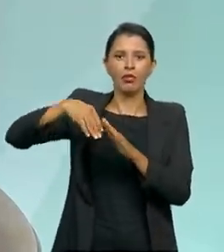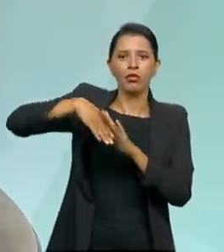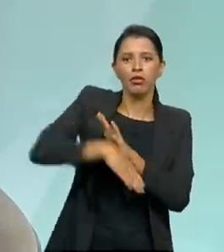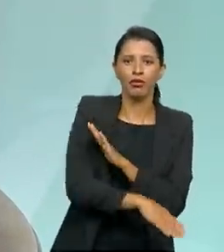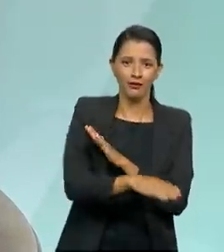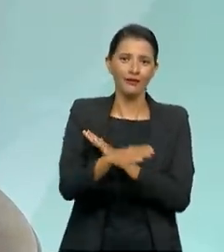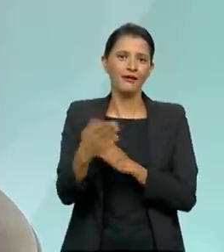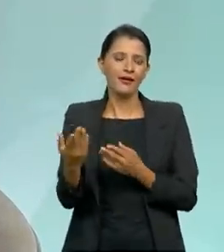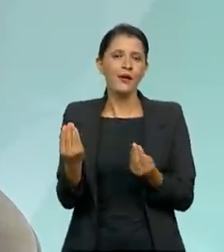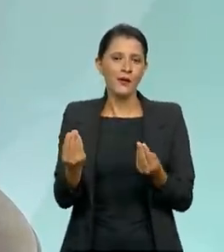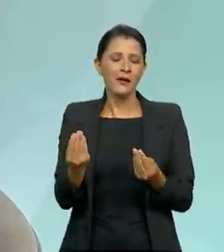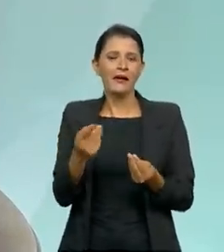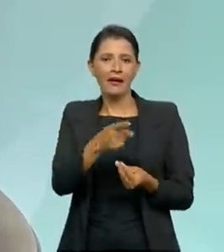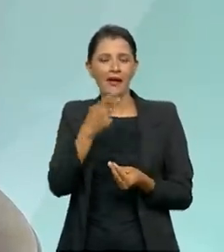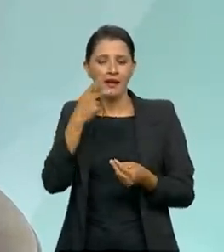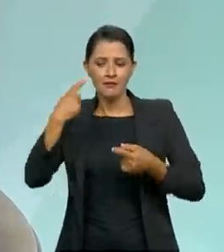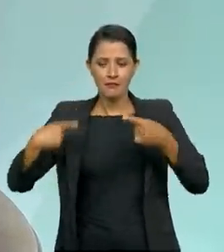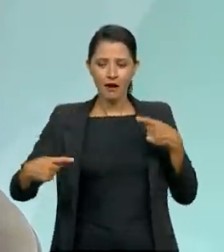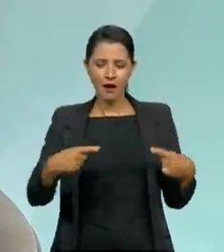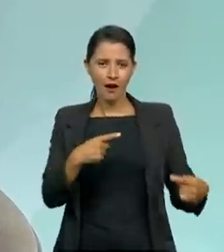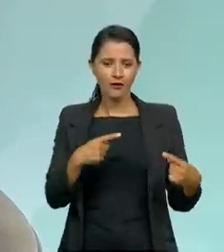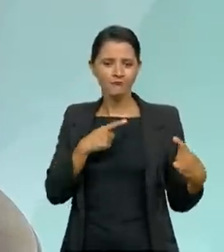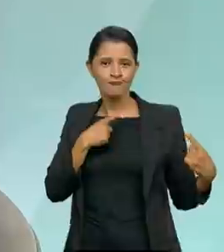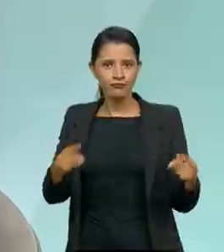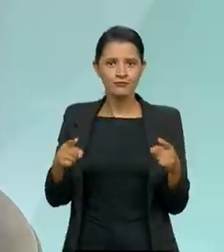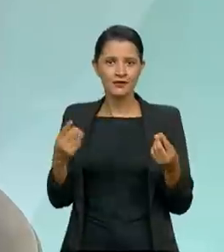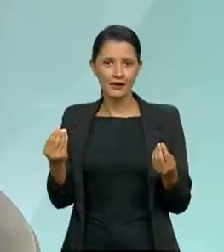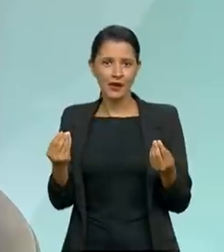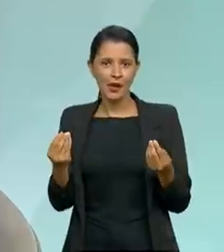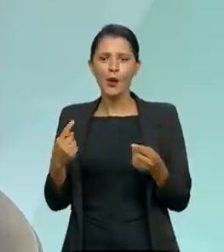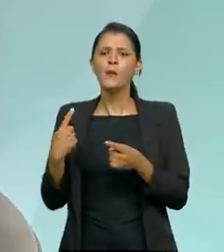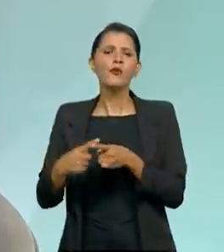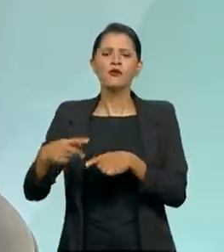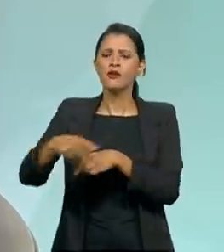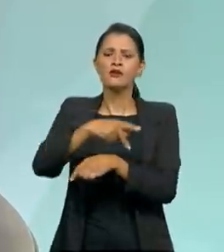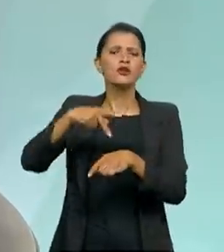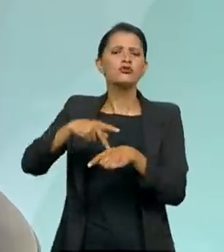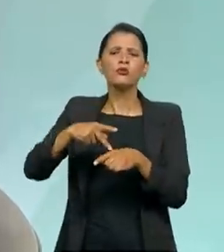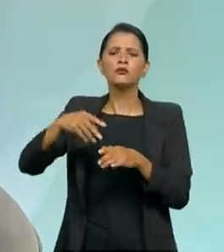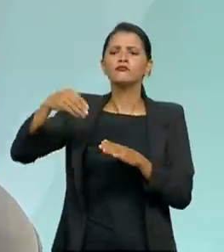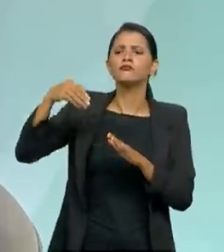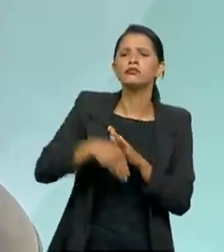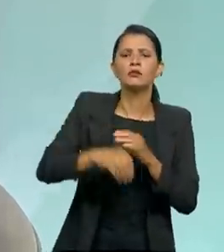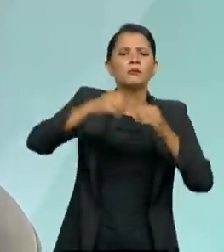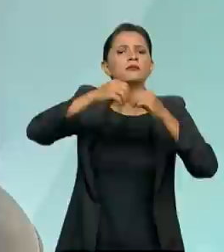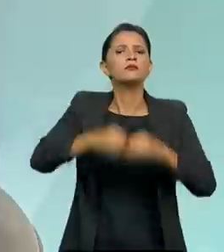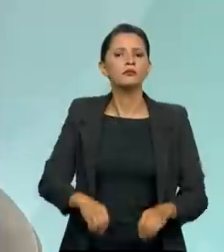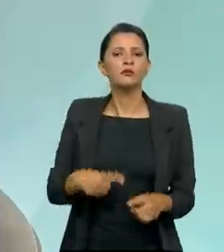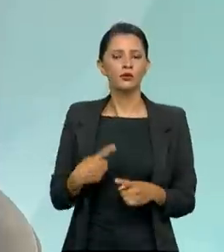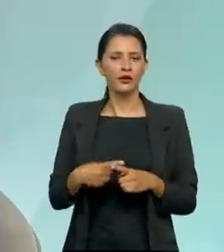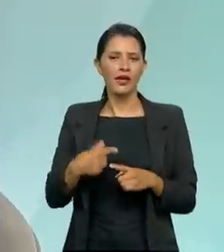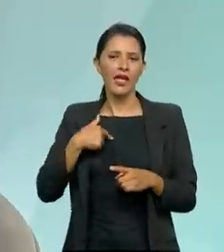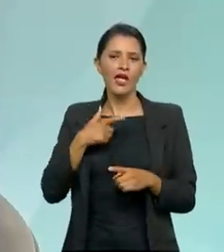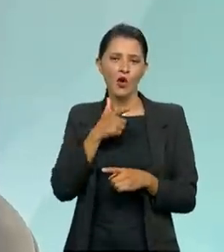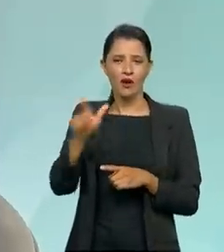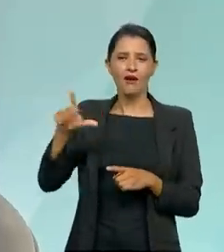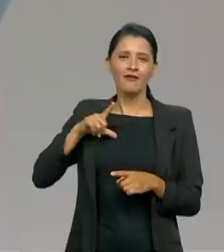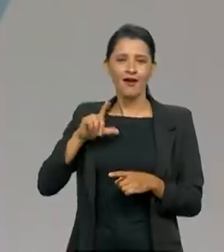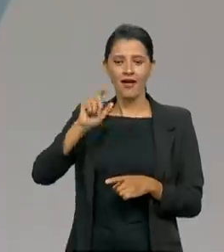do Acemoglu e Robson, que ele debate isso. Por que as nações fracassam? Por que as nações fracassam, né? Porque quando eu li, eu estava na Espanha,